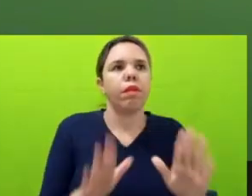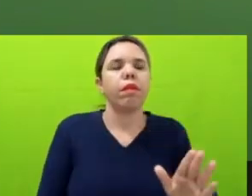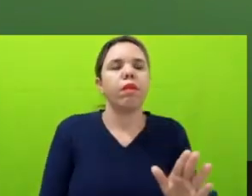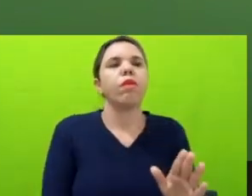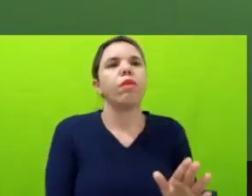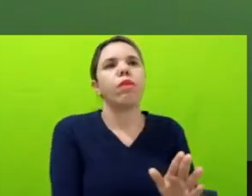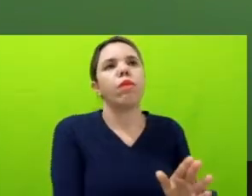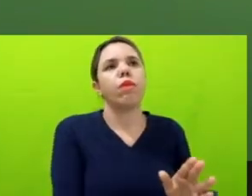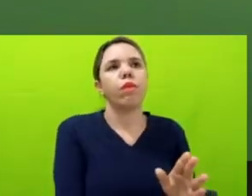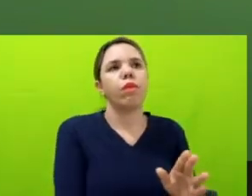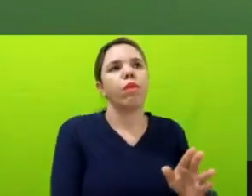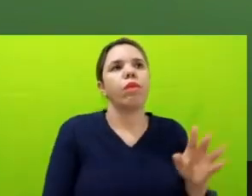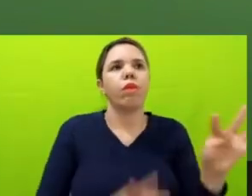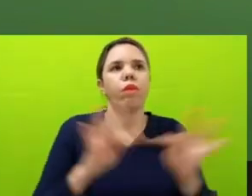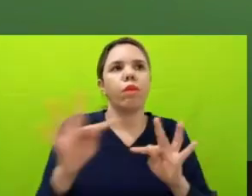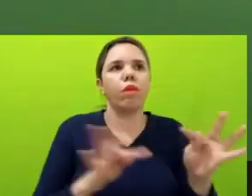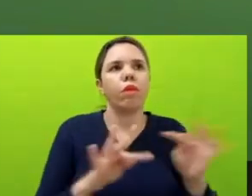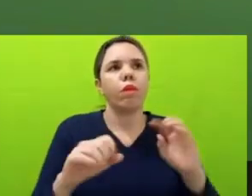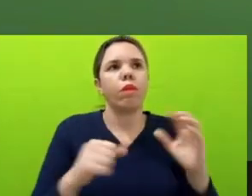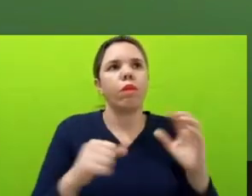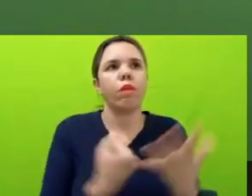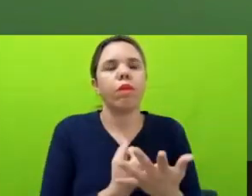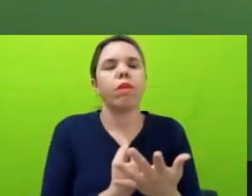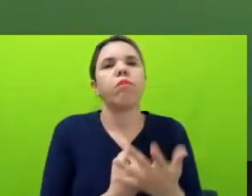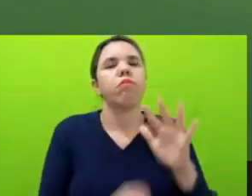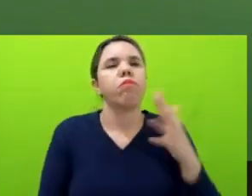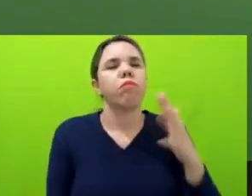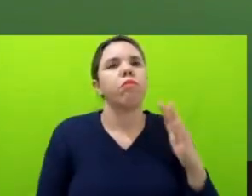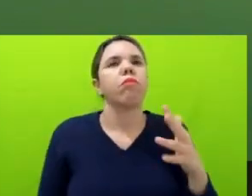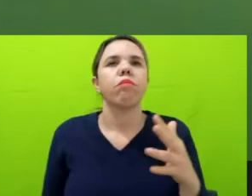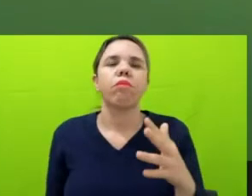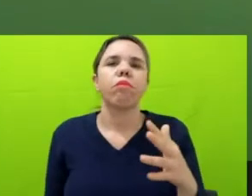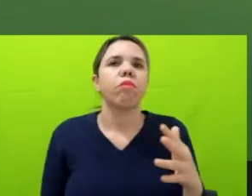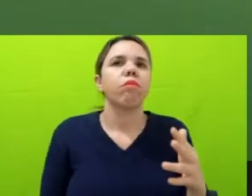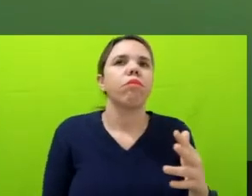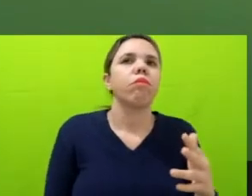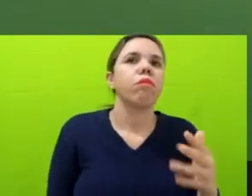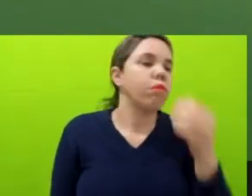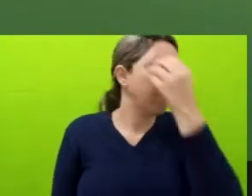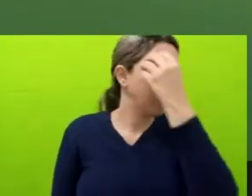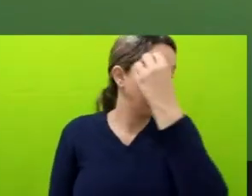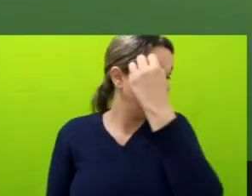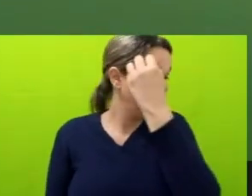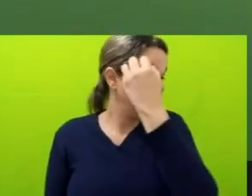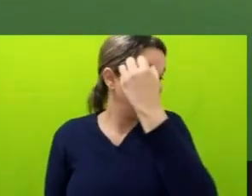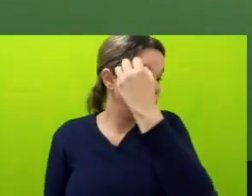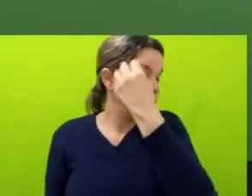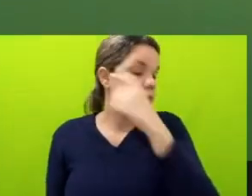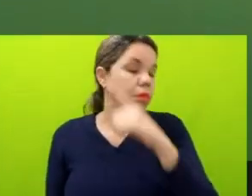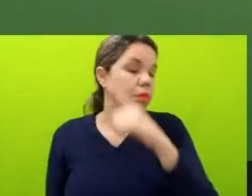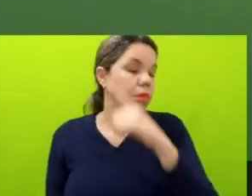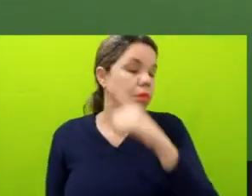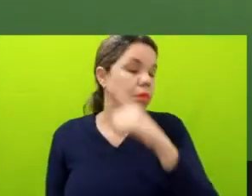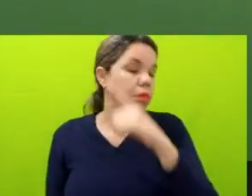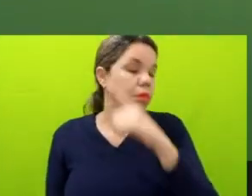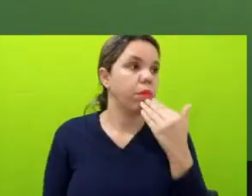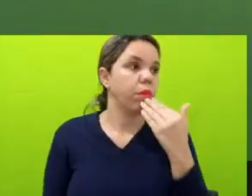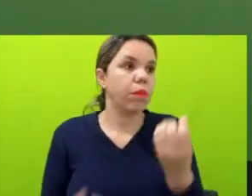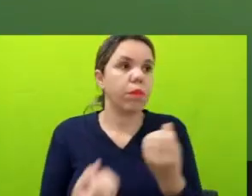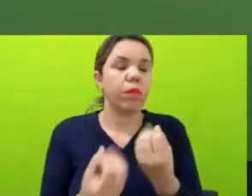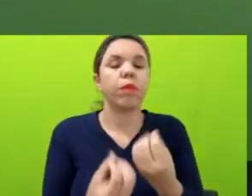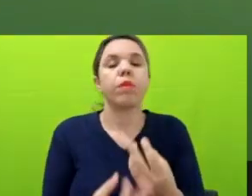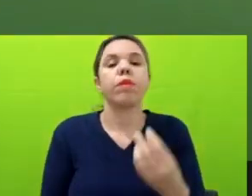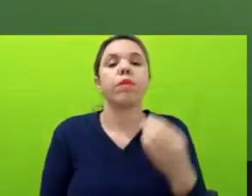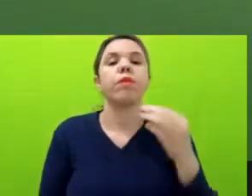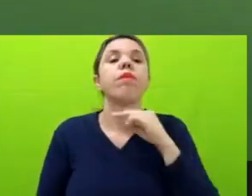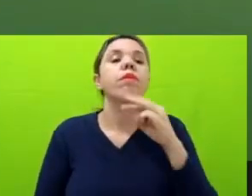e isso aí por volta ainda de... de... nós tivemos... pedimos os dados entre março a dezembro de 2020 e